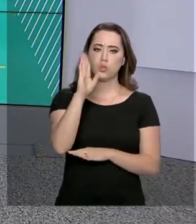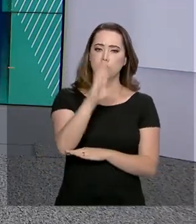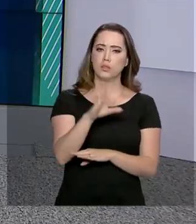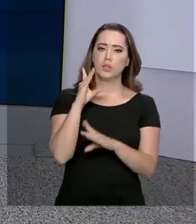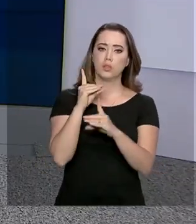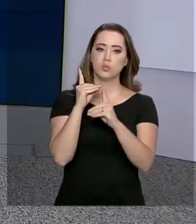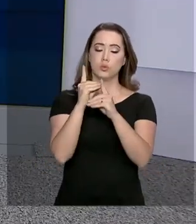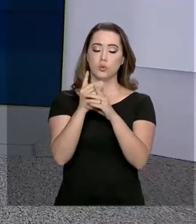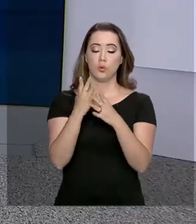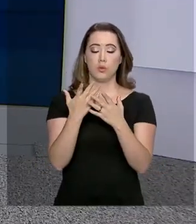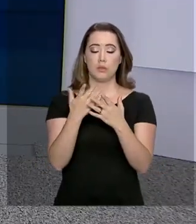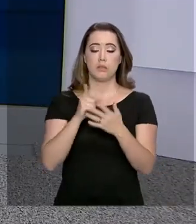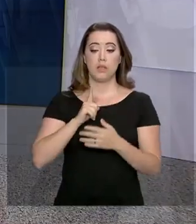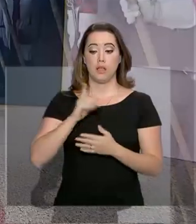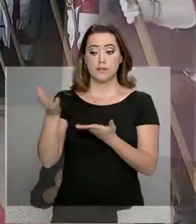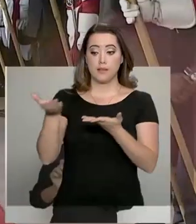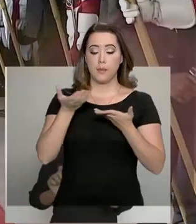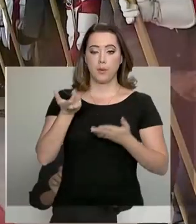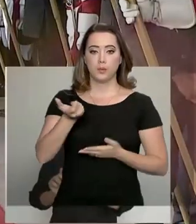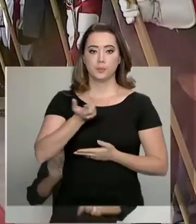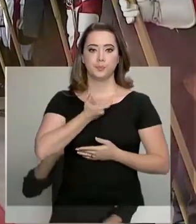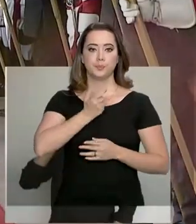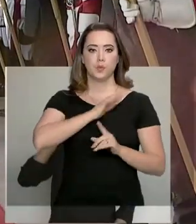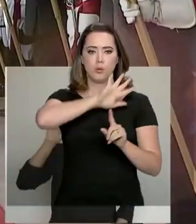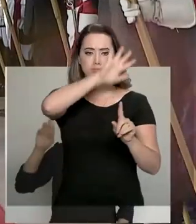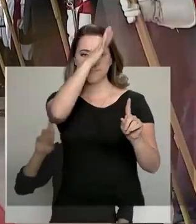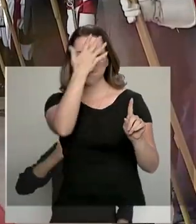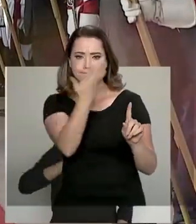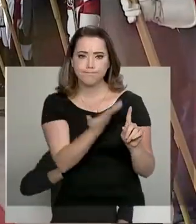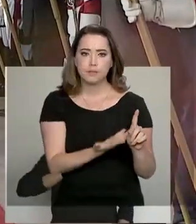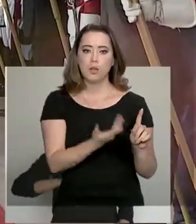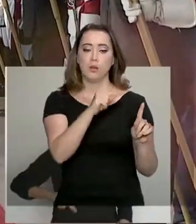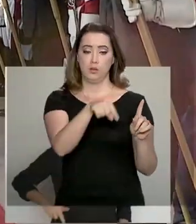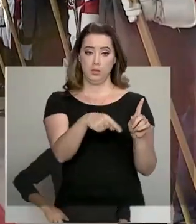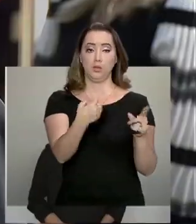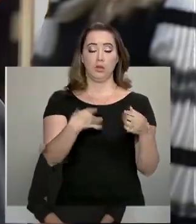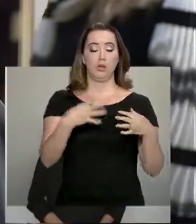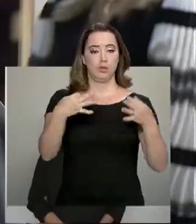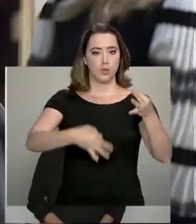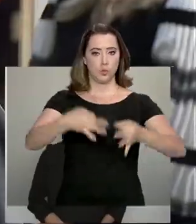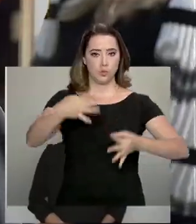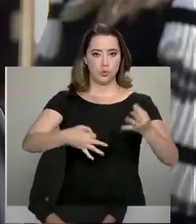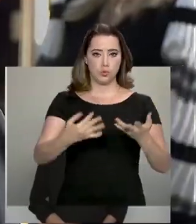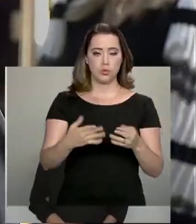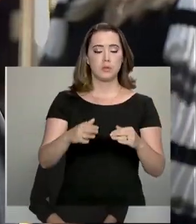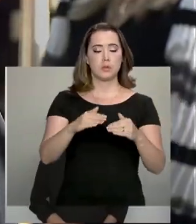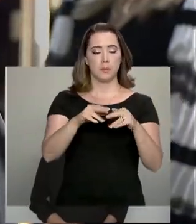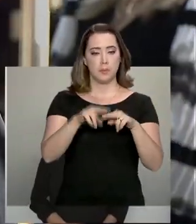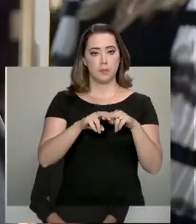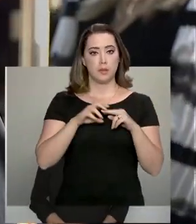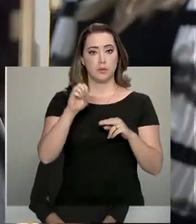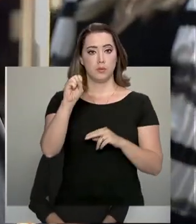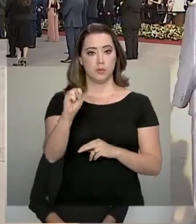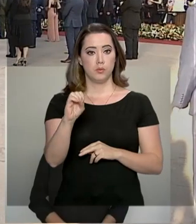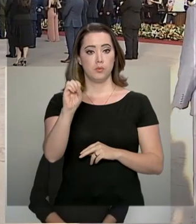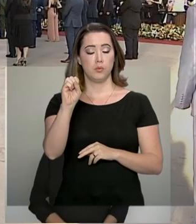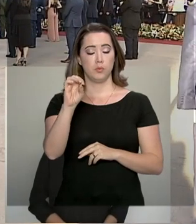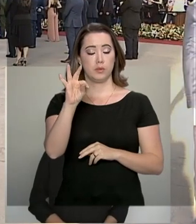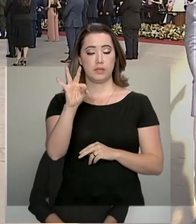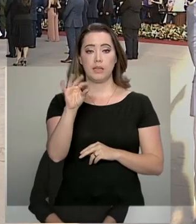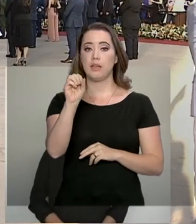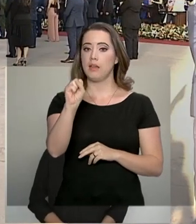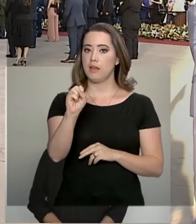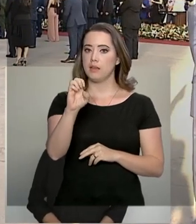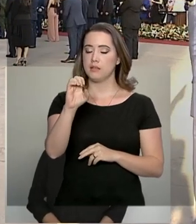tarde uma condecoração da Ordem do Mérito Judiciário do Trabalho, promovida pelo Tribunal Superior do Trabalho. A homenagem é